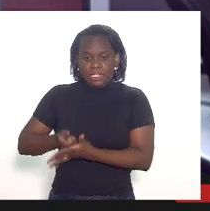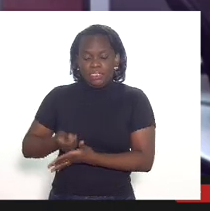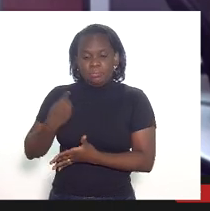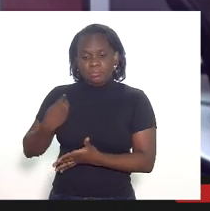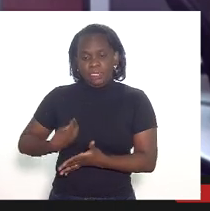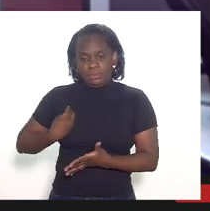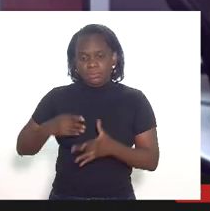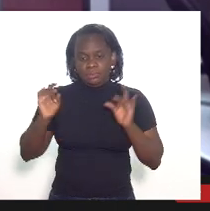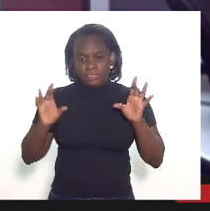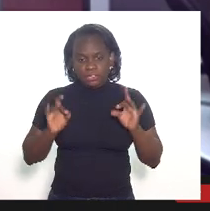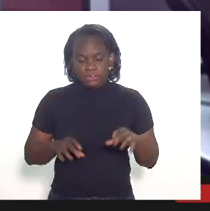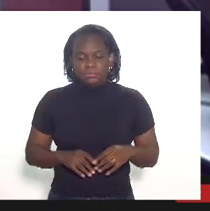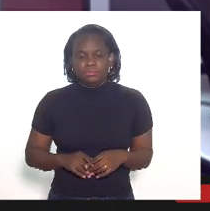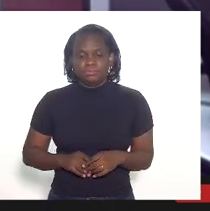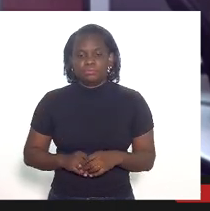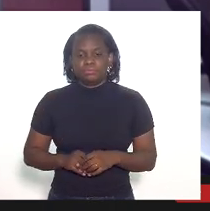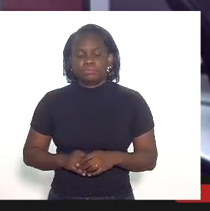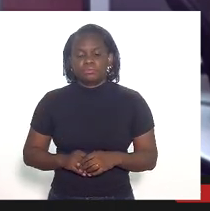especial